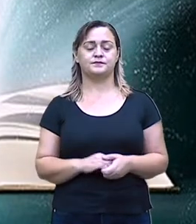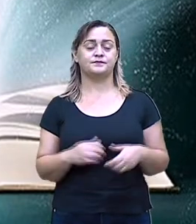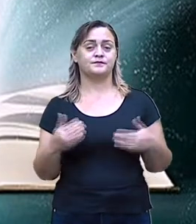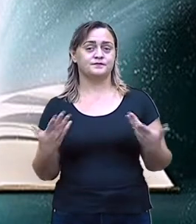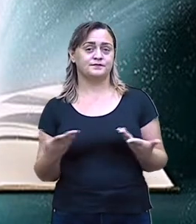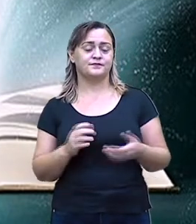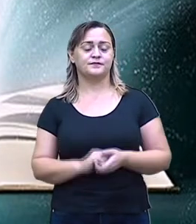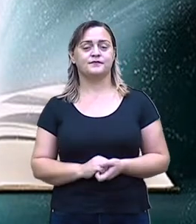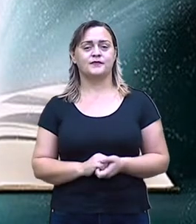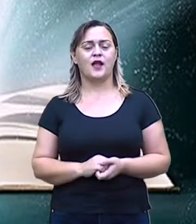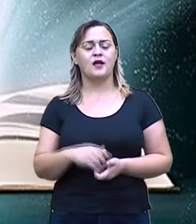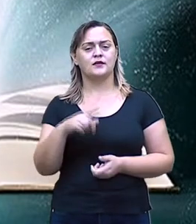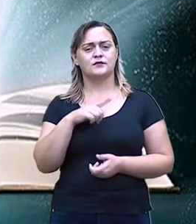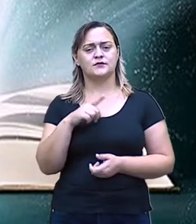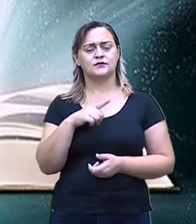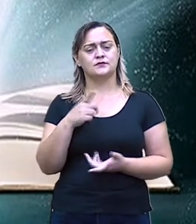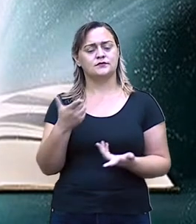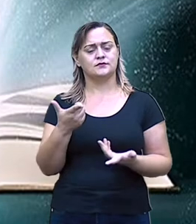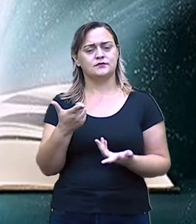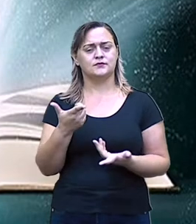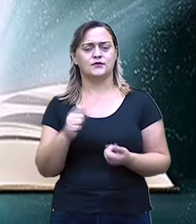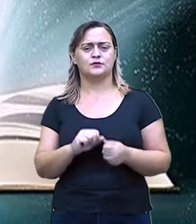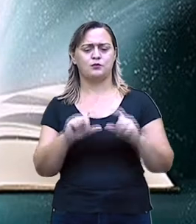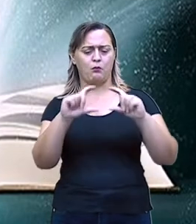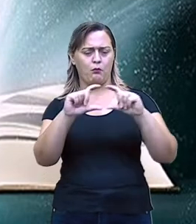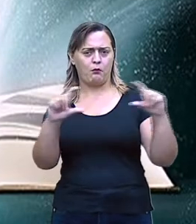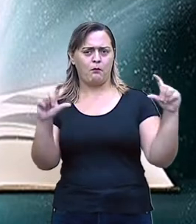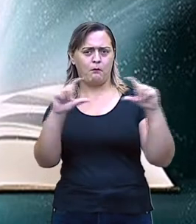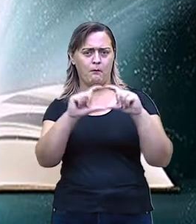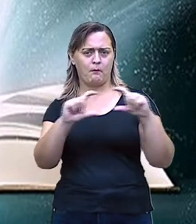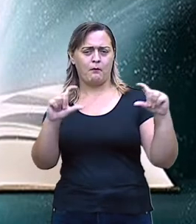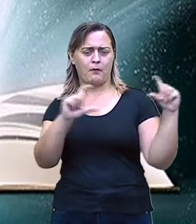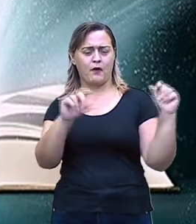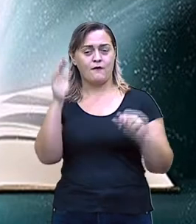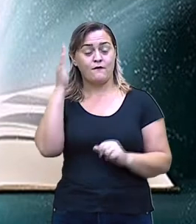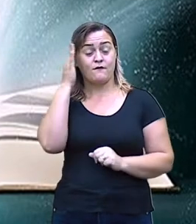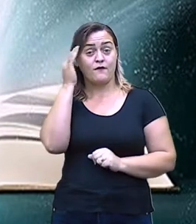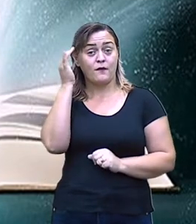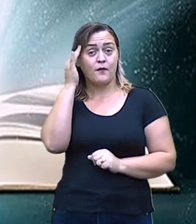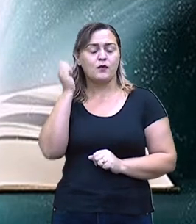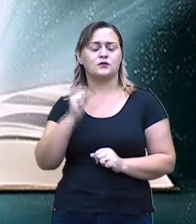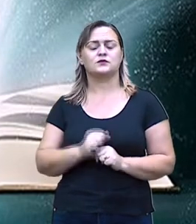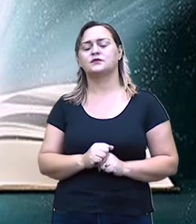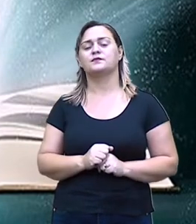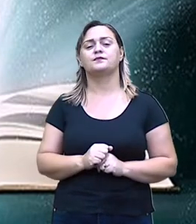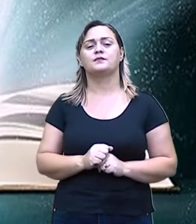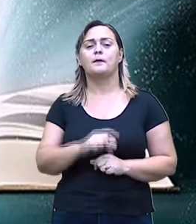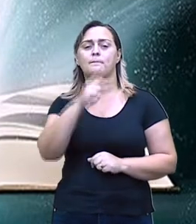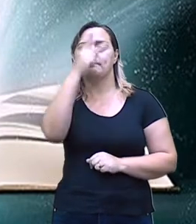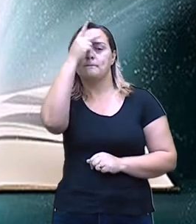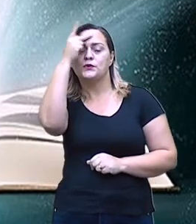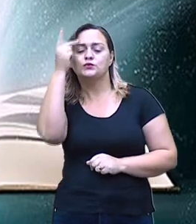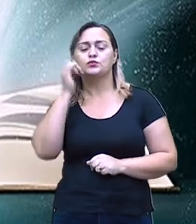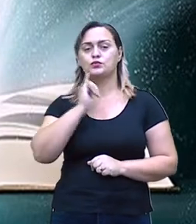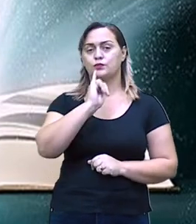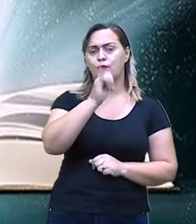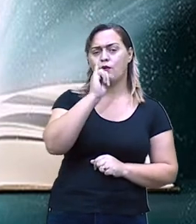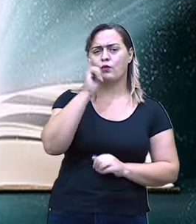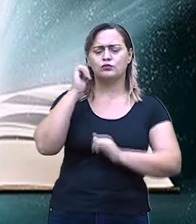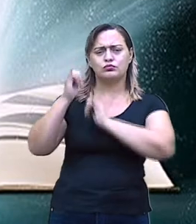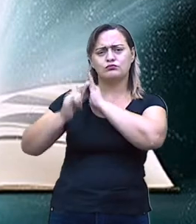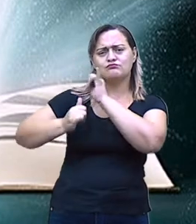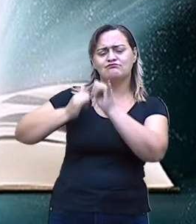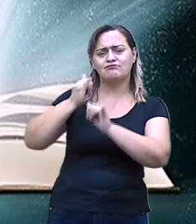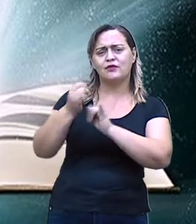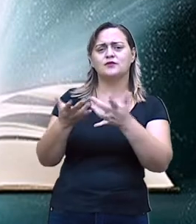já sabemos, né? E diz o dito popular, quem conta um conto aumenta um